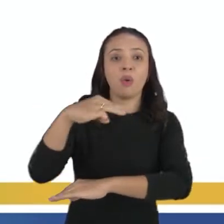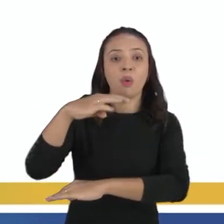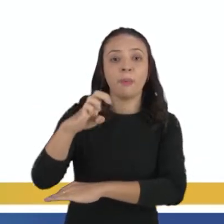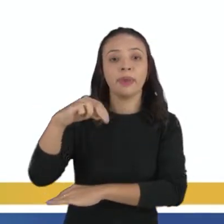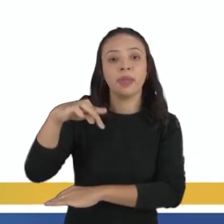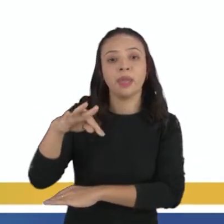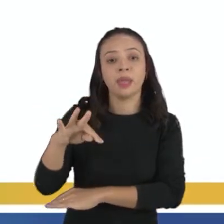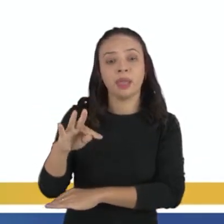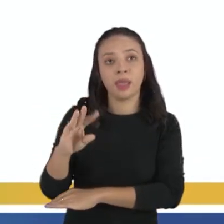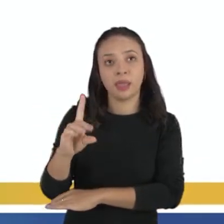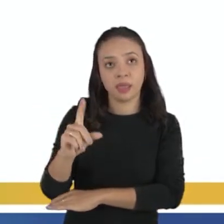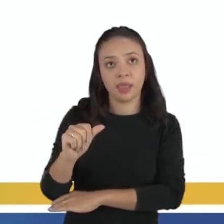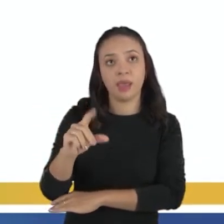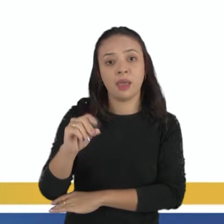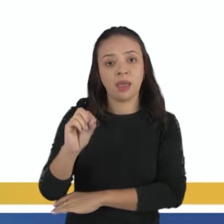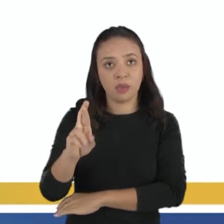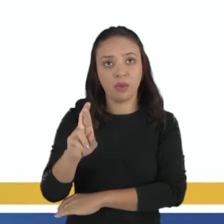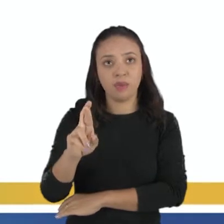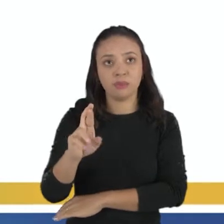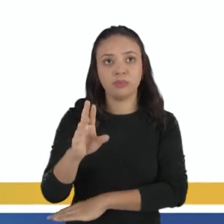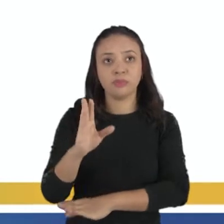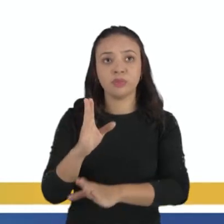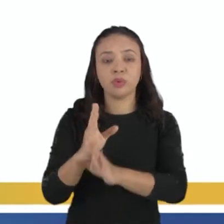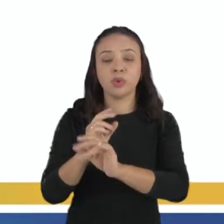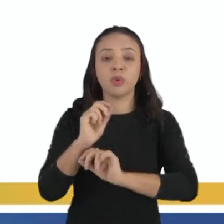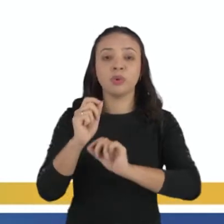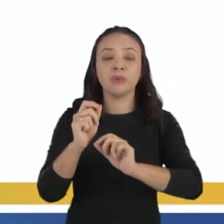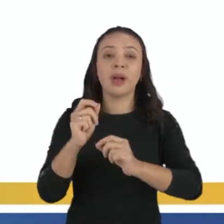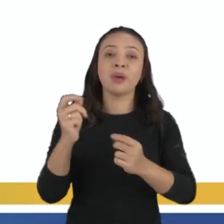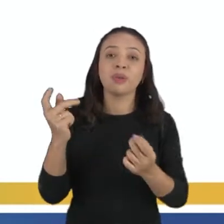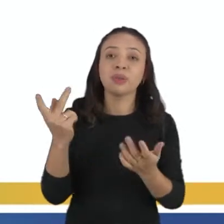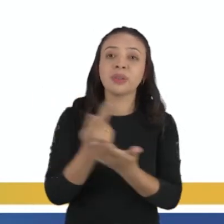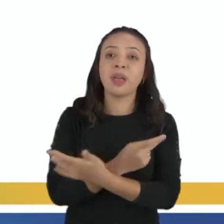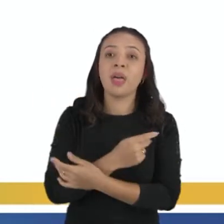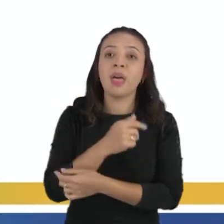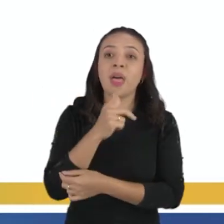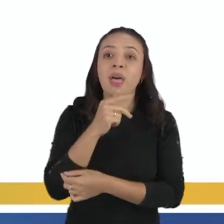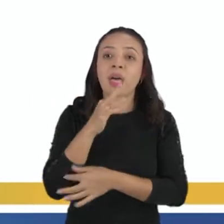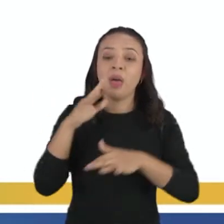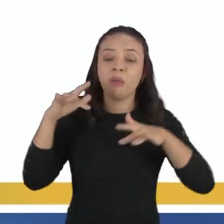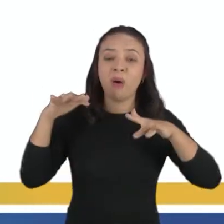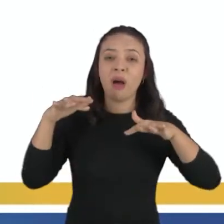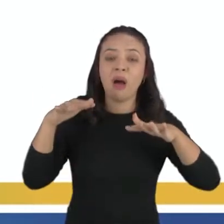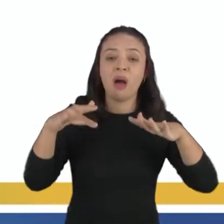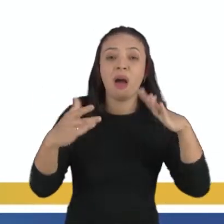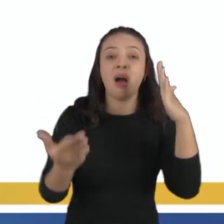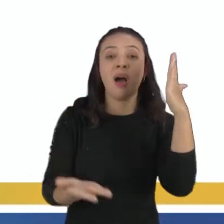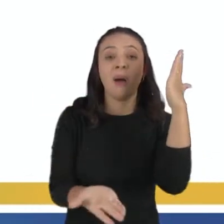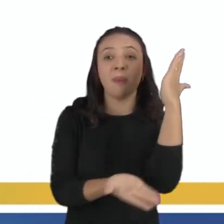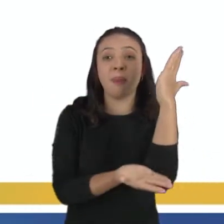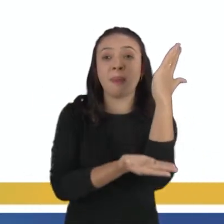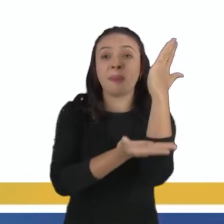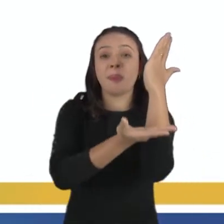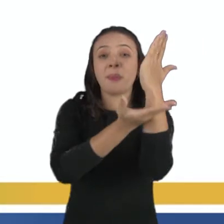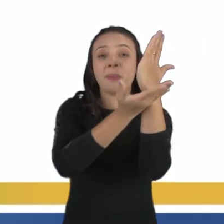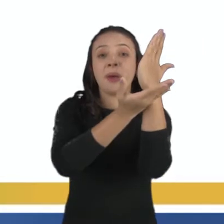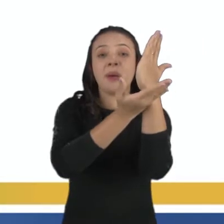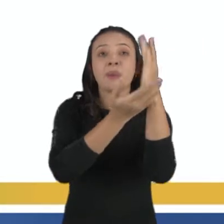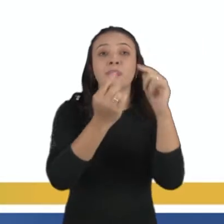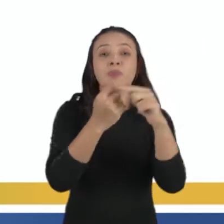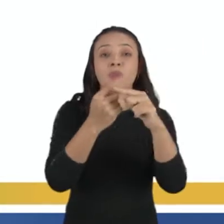Uma das consequências é a entrada de água da chuva nos apartamentos, já que a altura das árvores